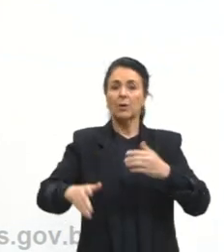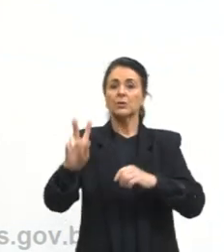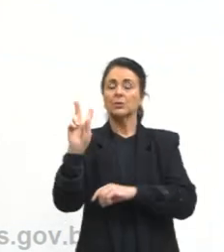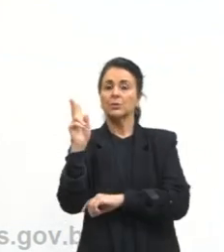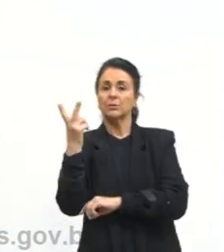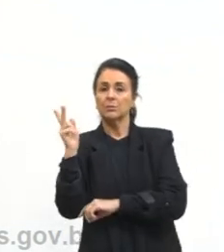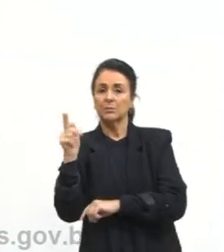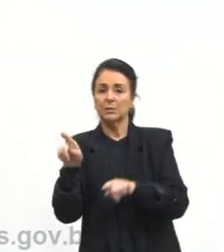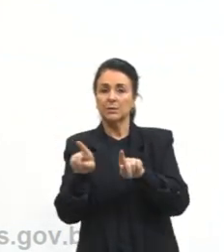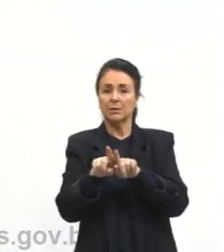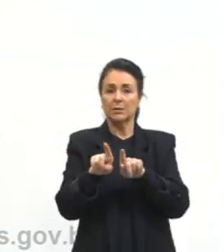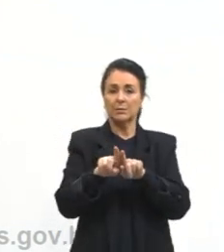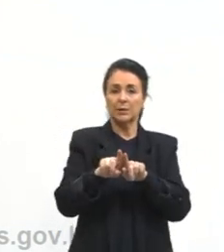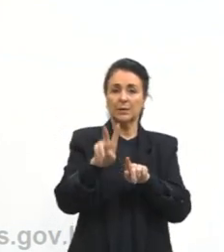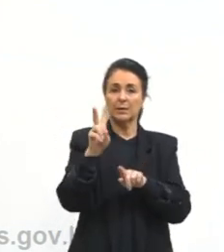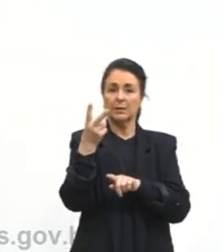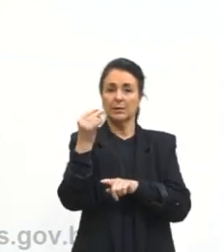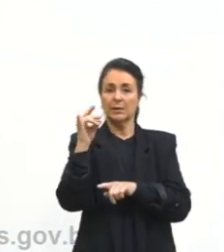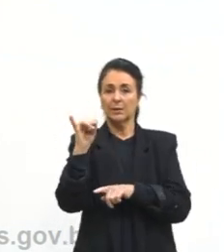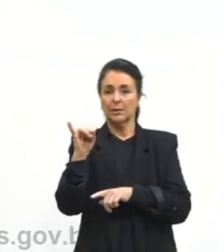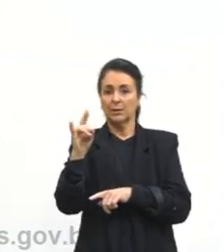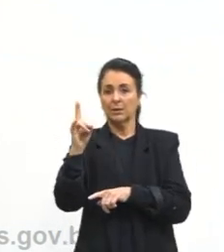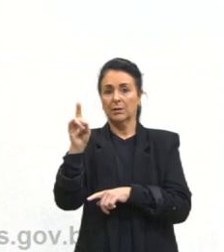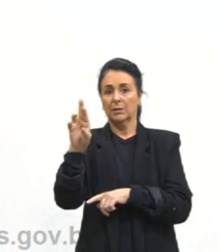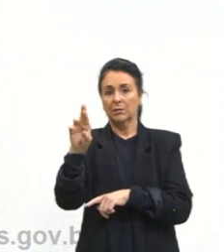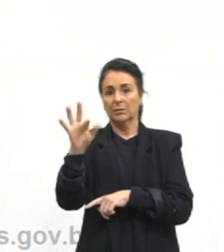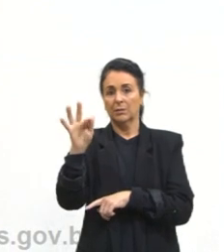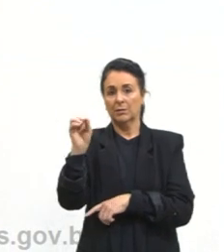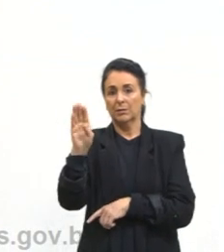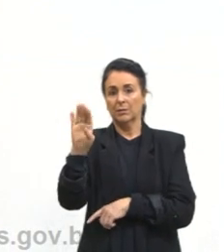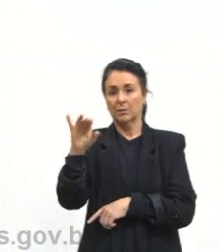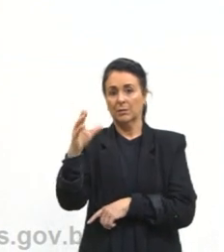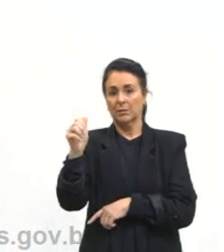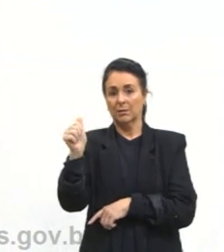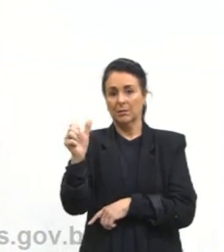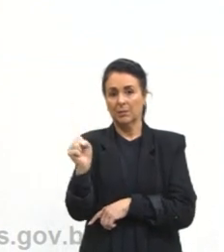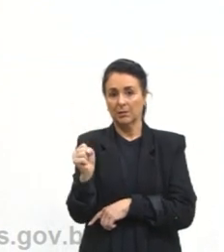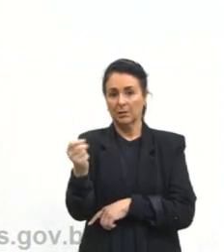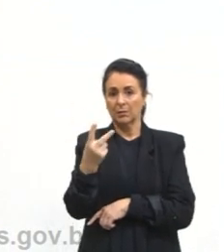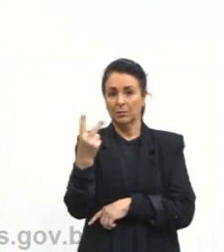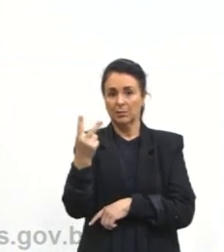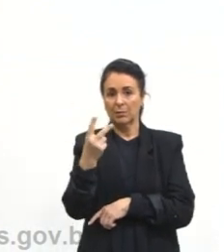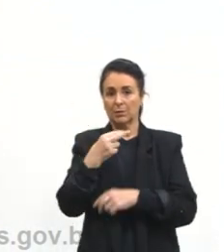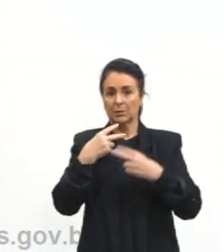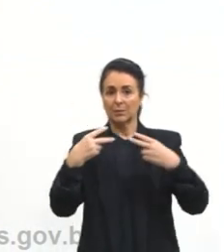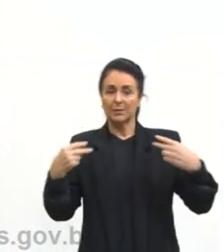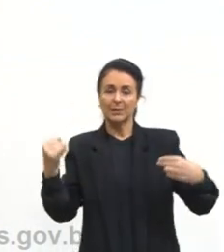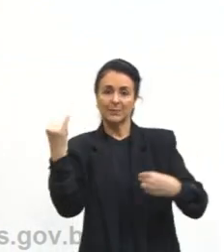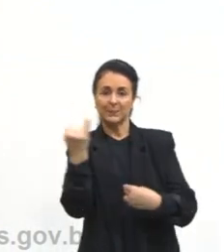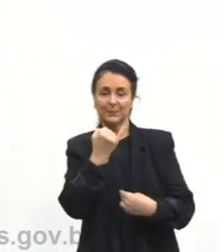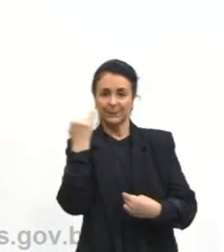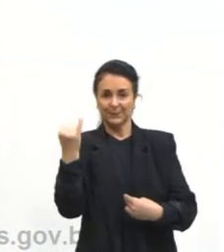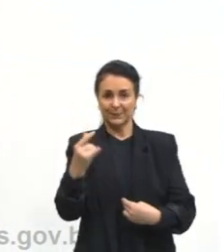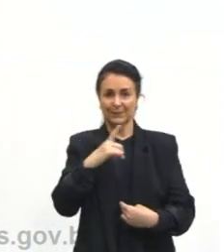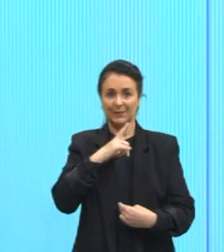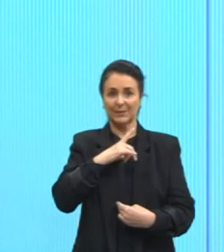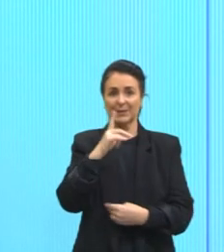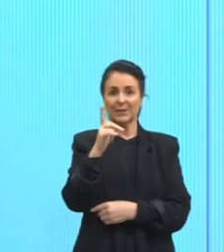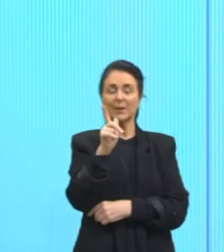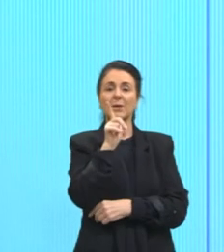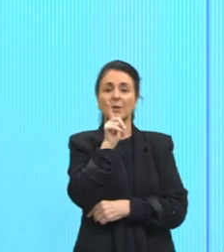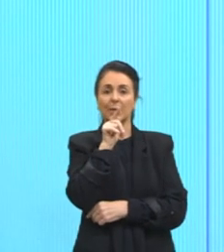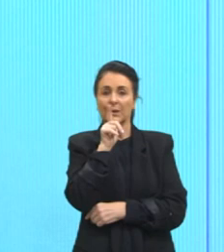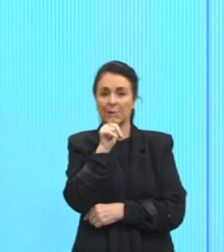interações hidrofóbicas. Então, duas coisas que são super importantes. Eu tenho a água, que é uma